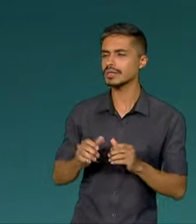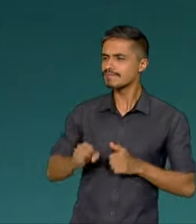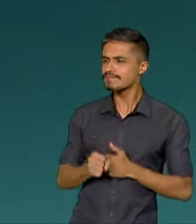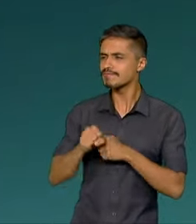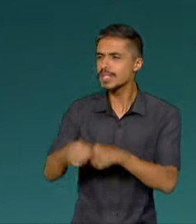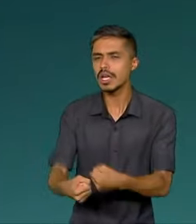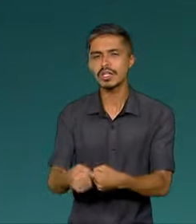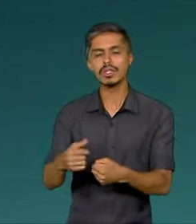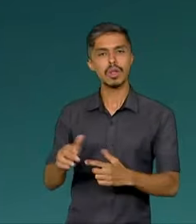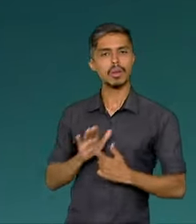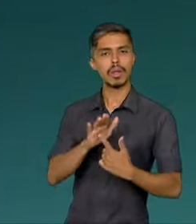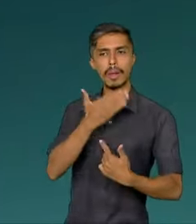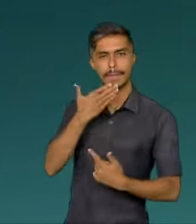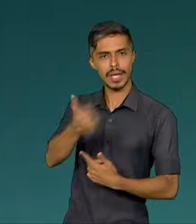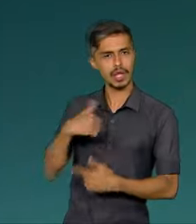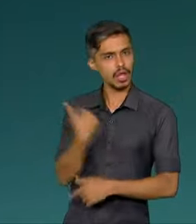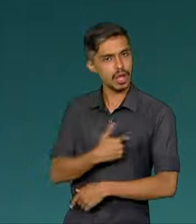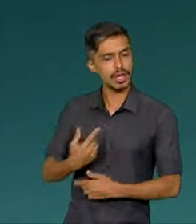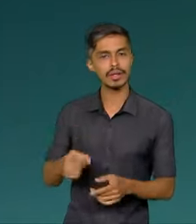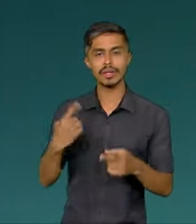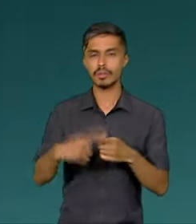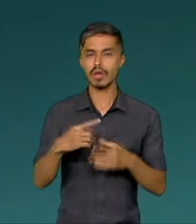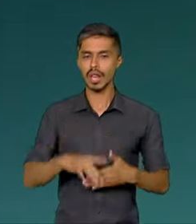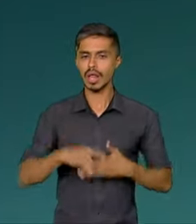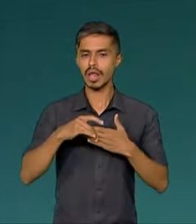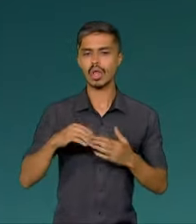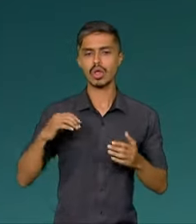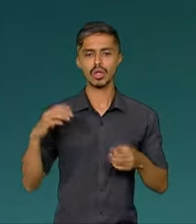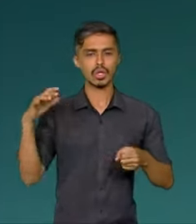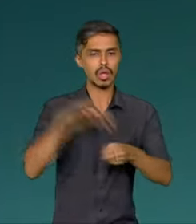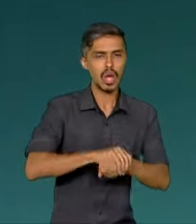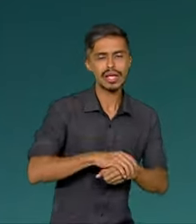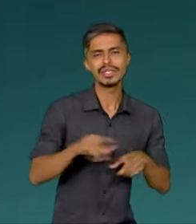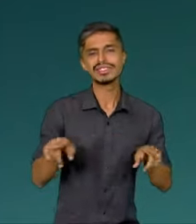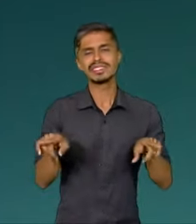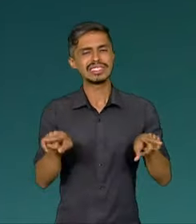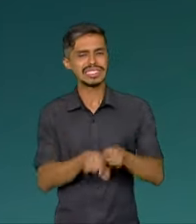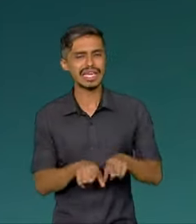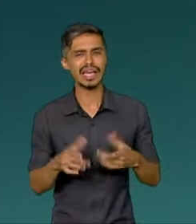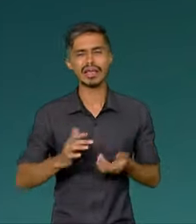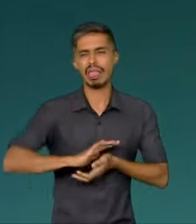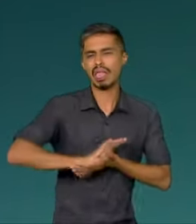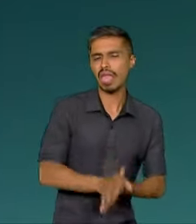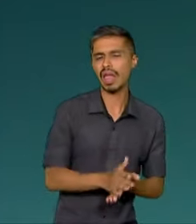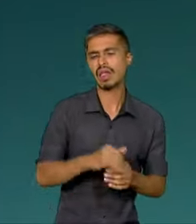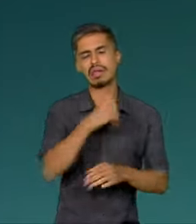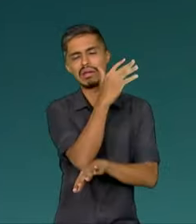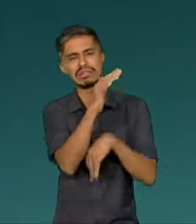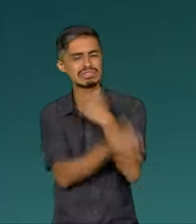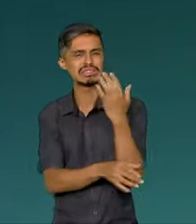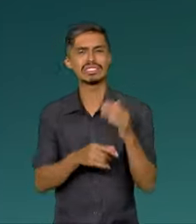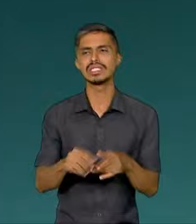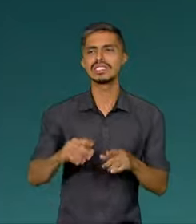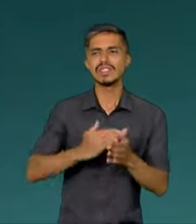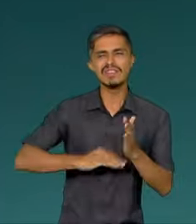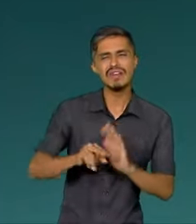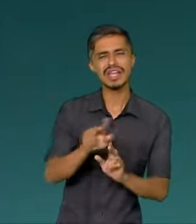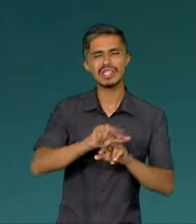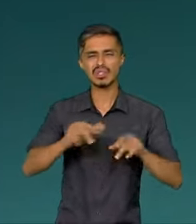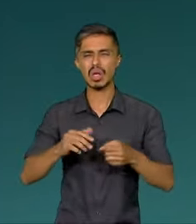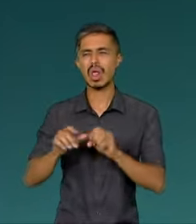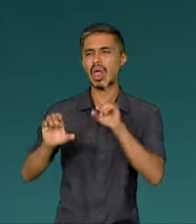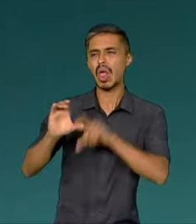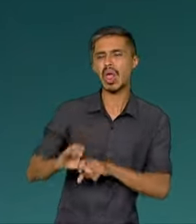nós para superar uma pesada herança colonial, de exclusão social, destruição ambiental e subordinação